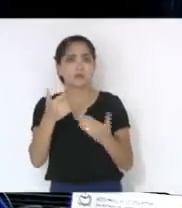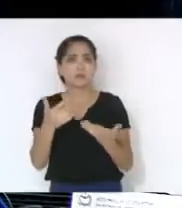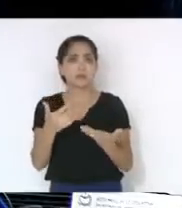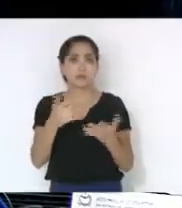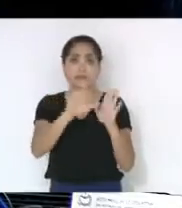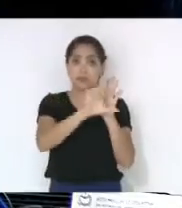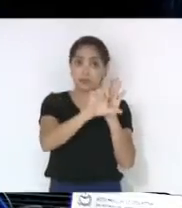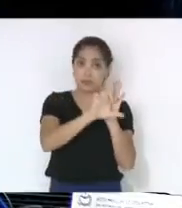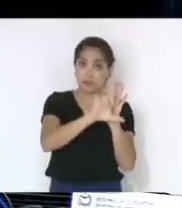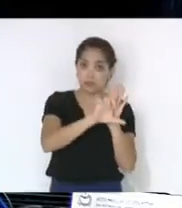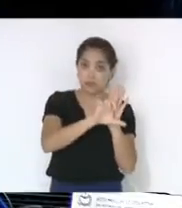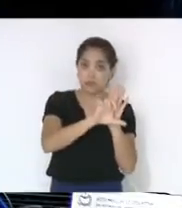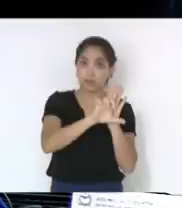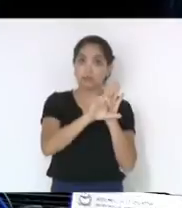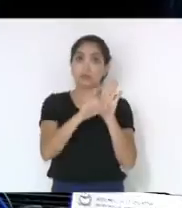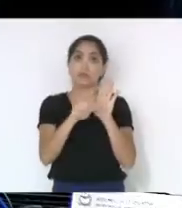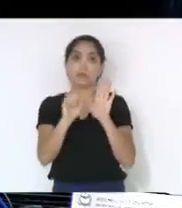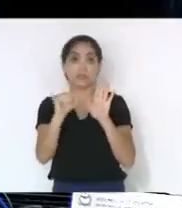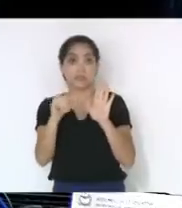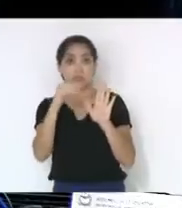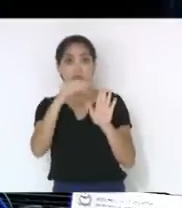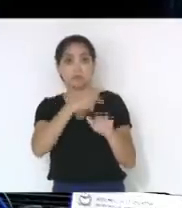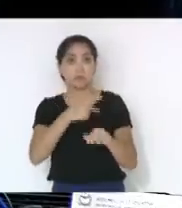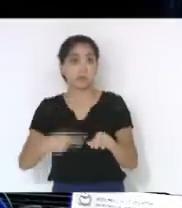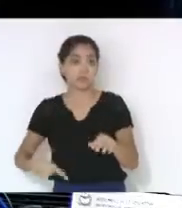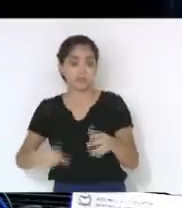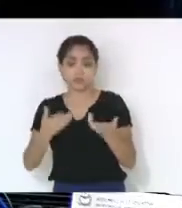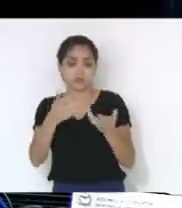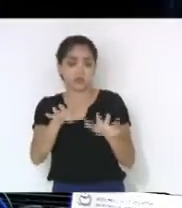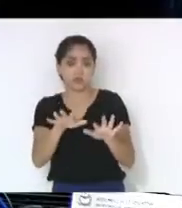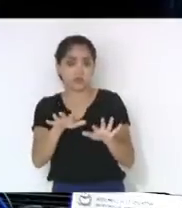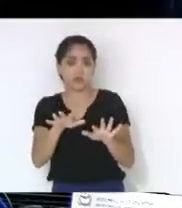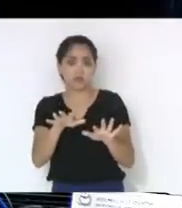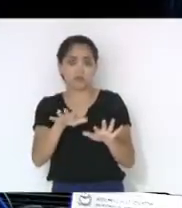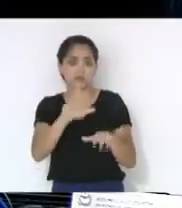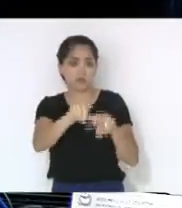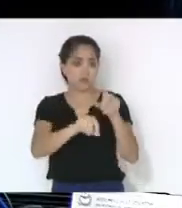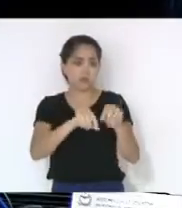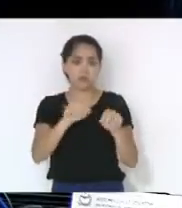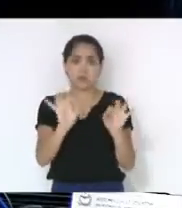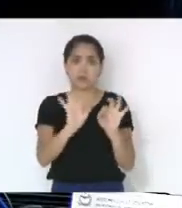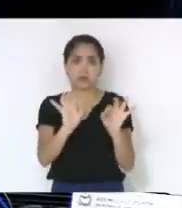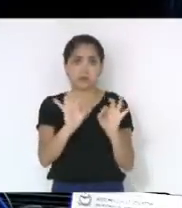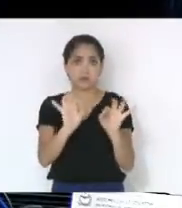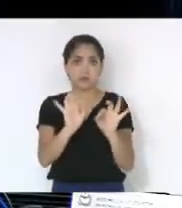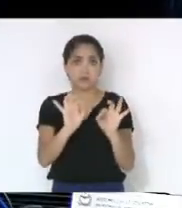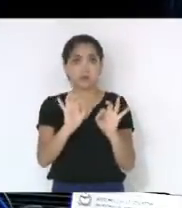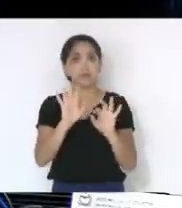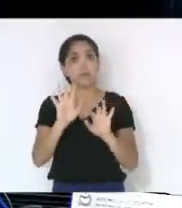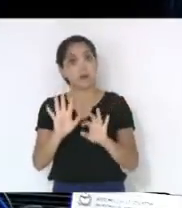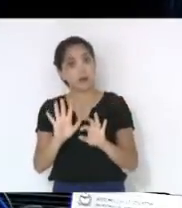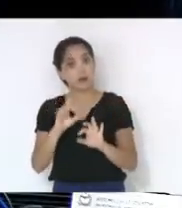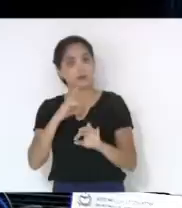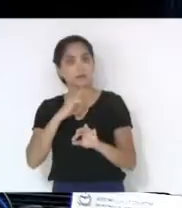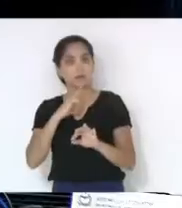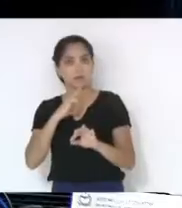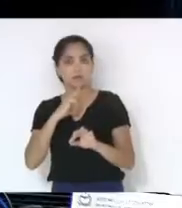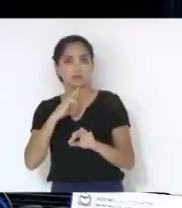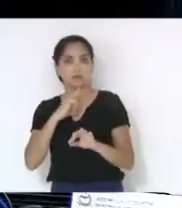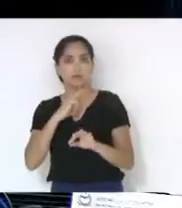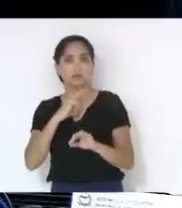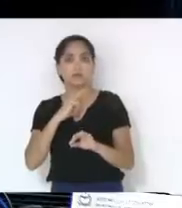lei, mas é quase que se o presidente da República não quiser, não nomeia. Agora existe uma prerrogativa